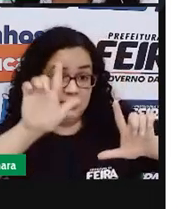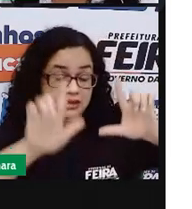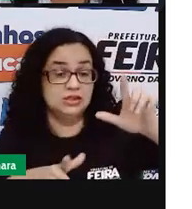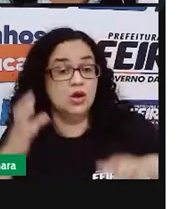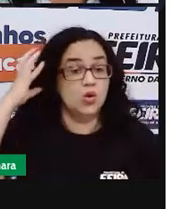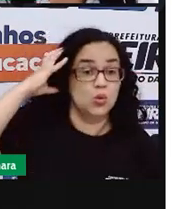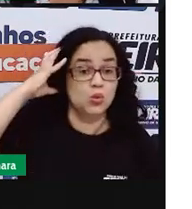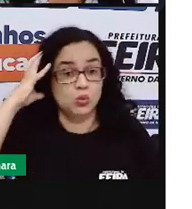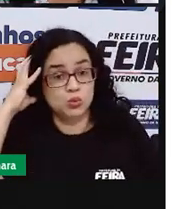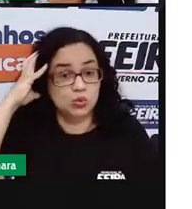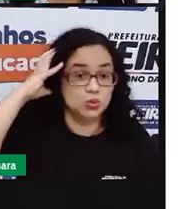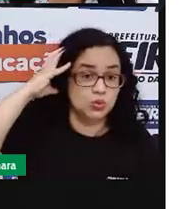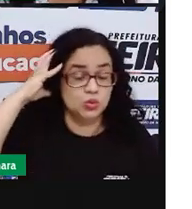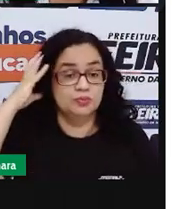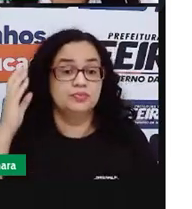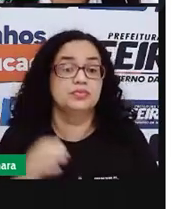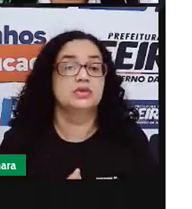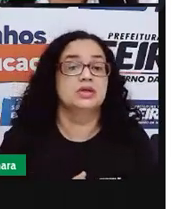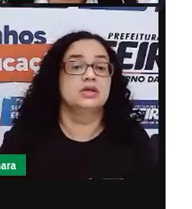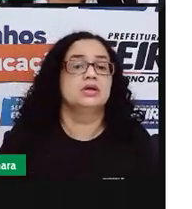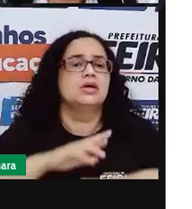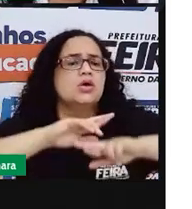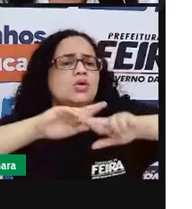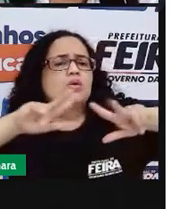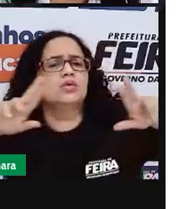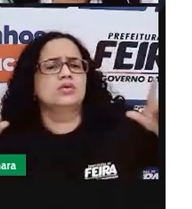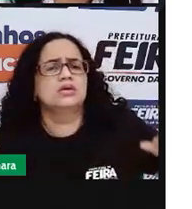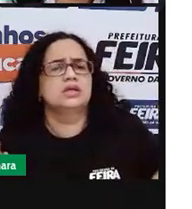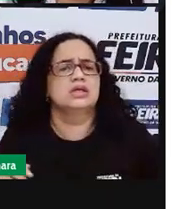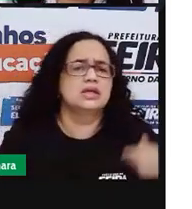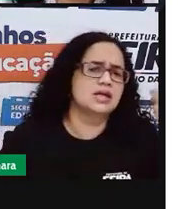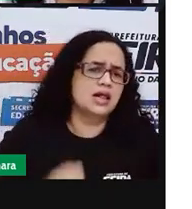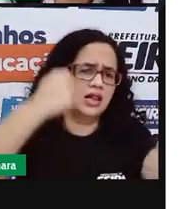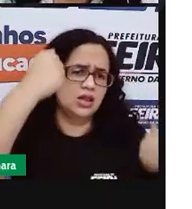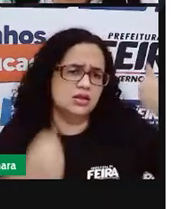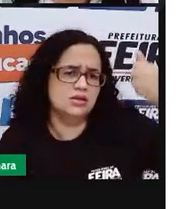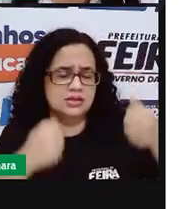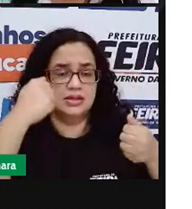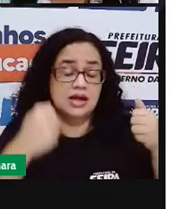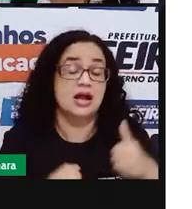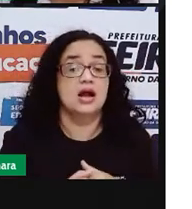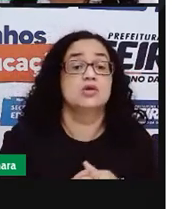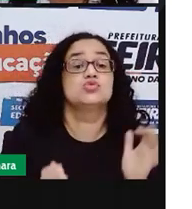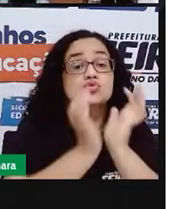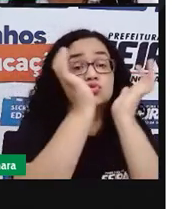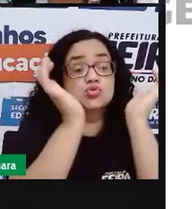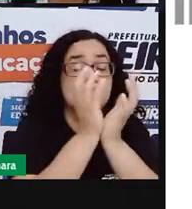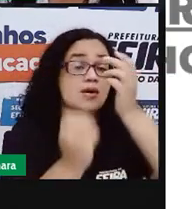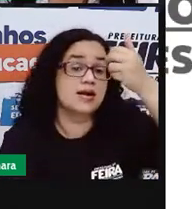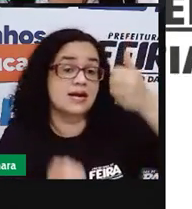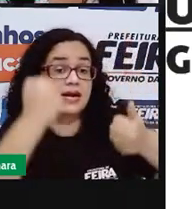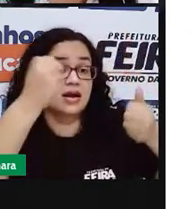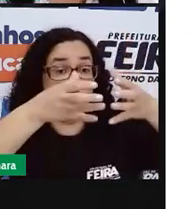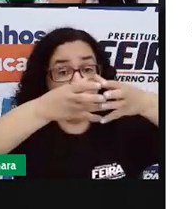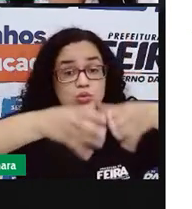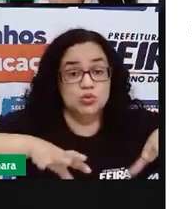rádio, os jingle, como aqueles do carro das verduras, do carro dos ovos.